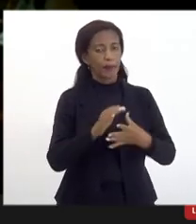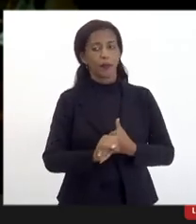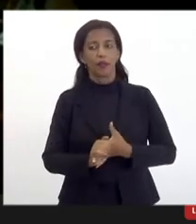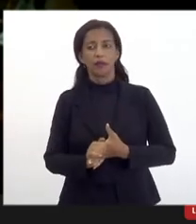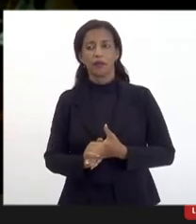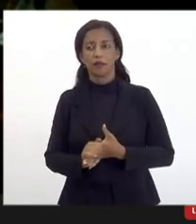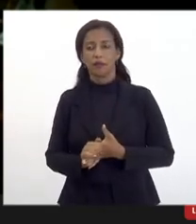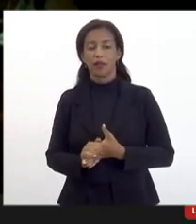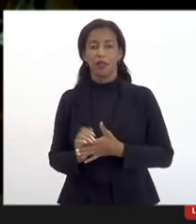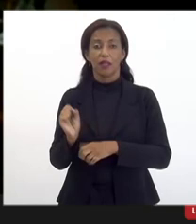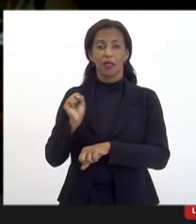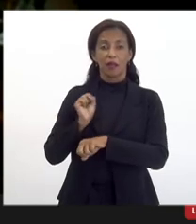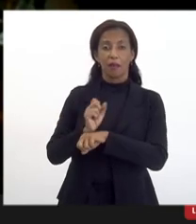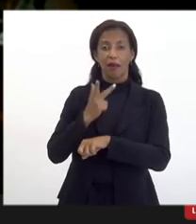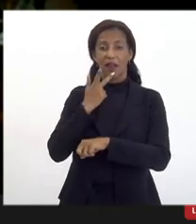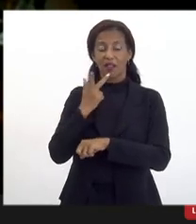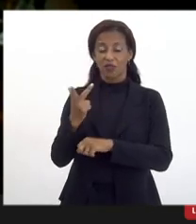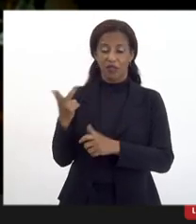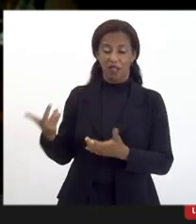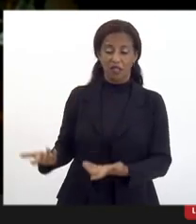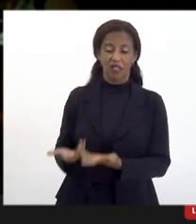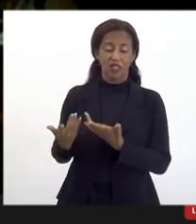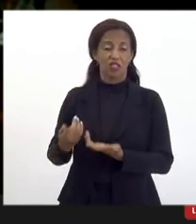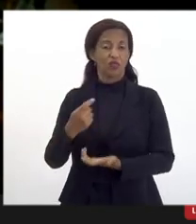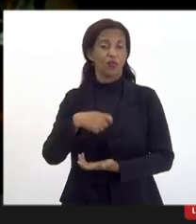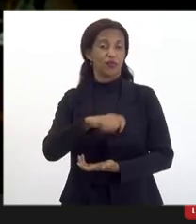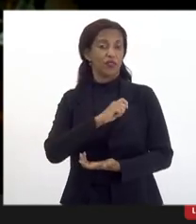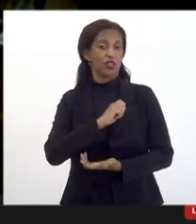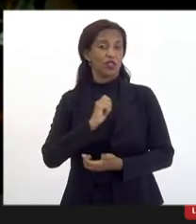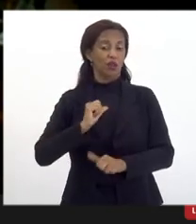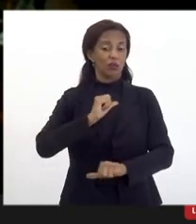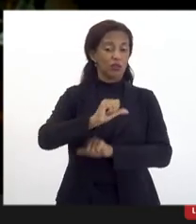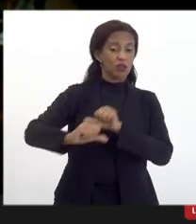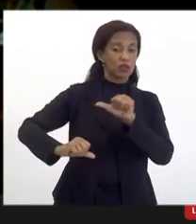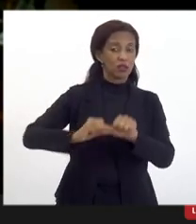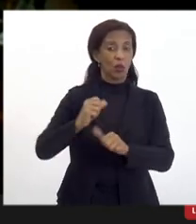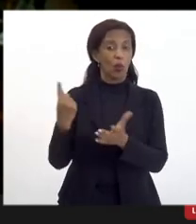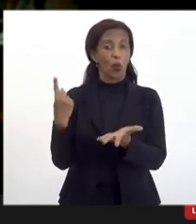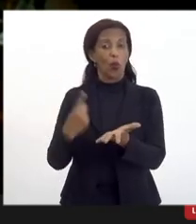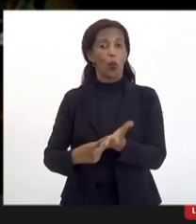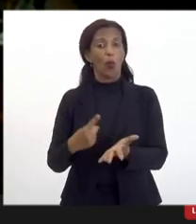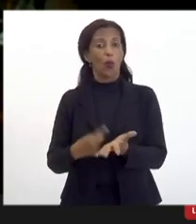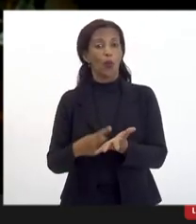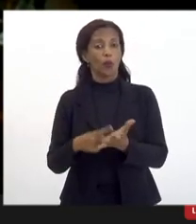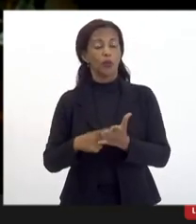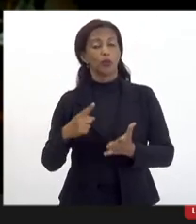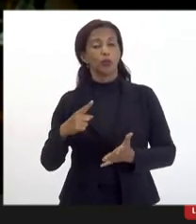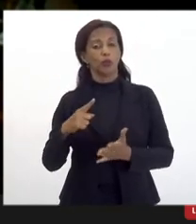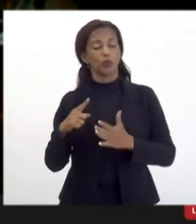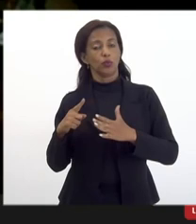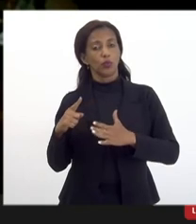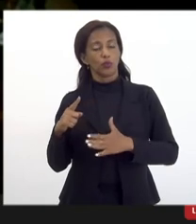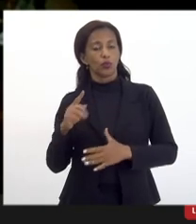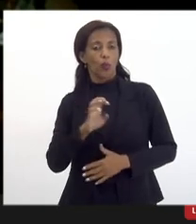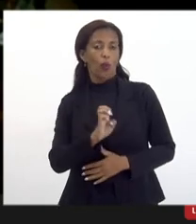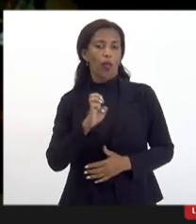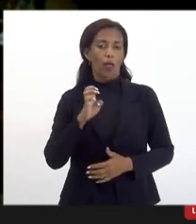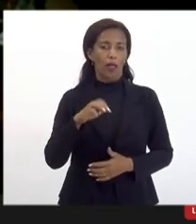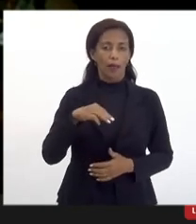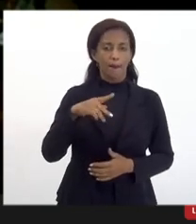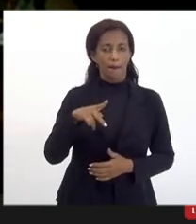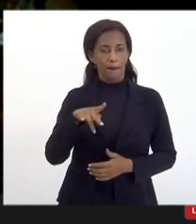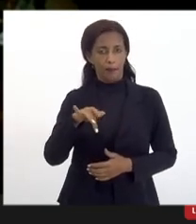parar de chamar de incentivo fiscal para poder transformar isso num compromisso do empresário e a